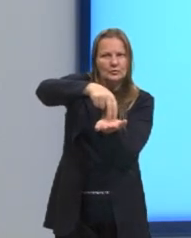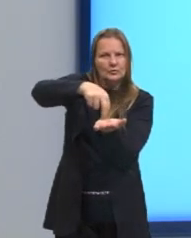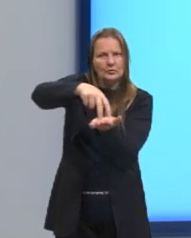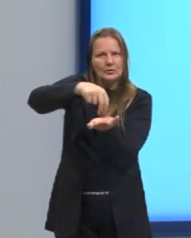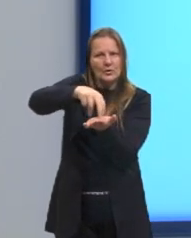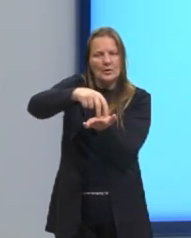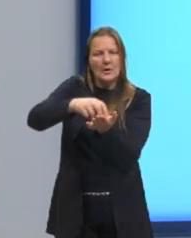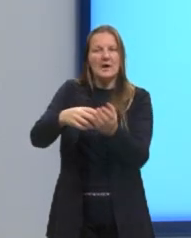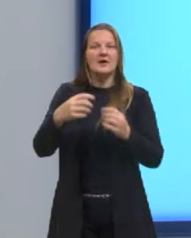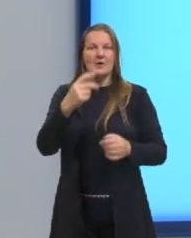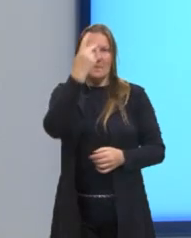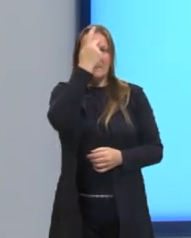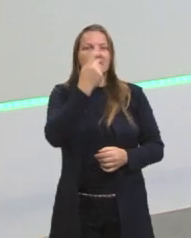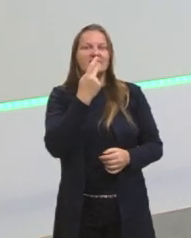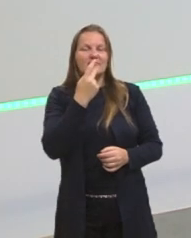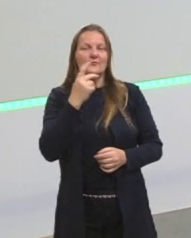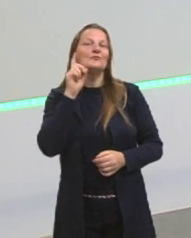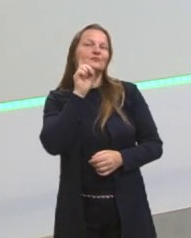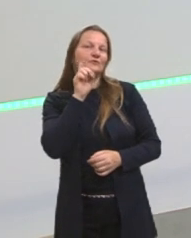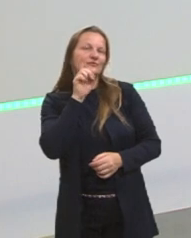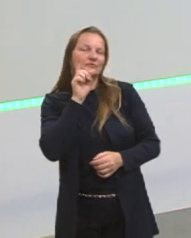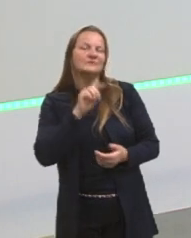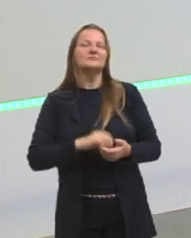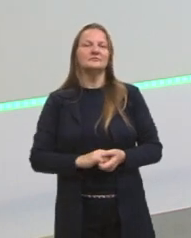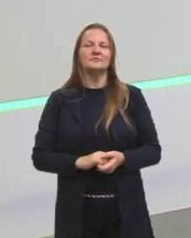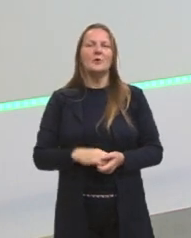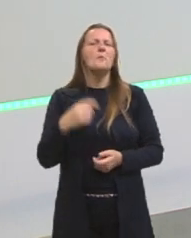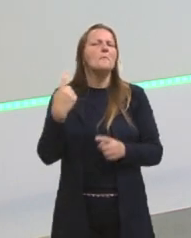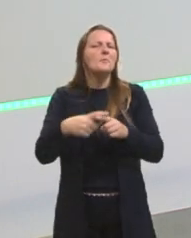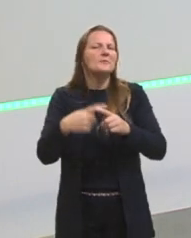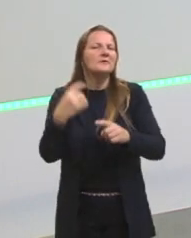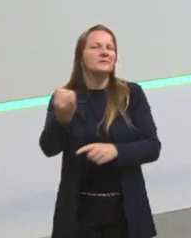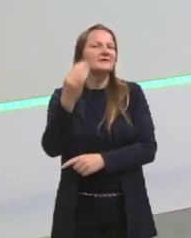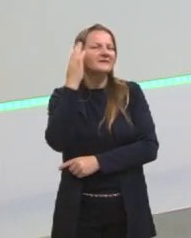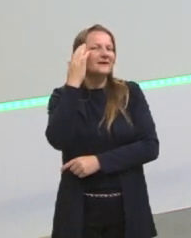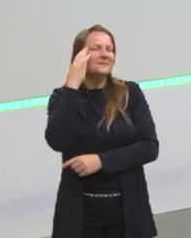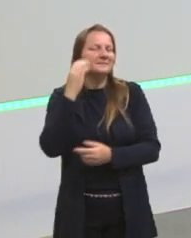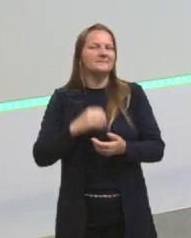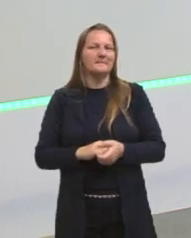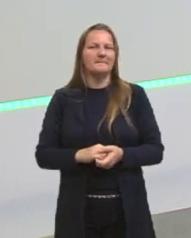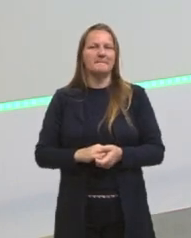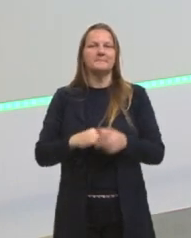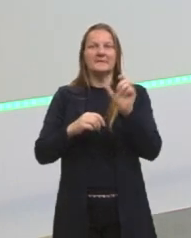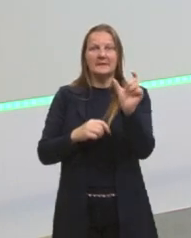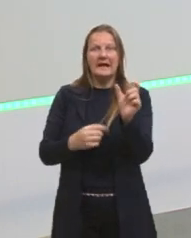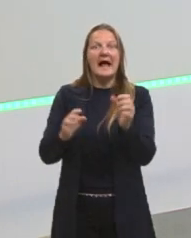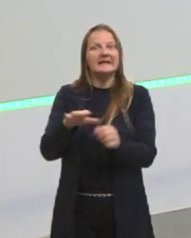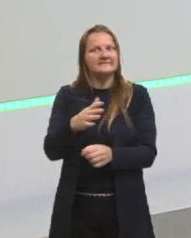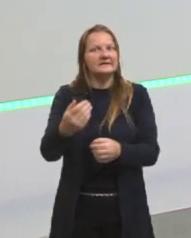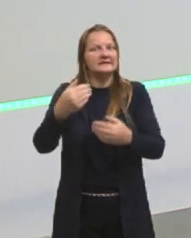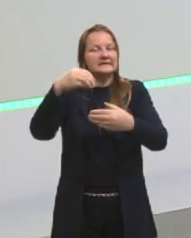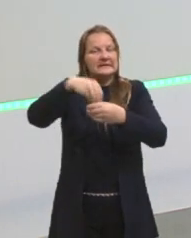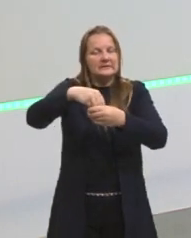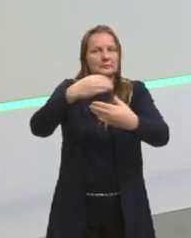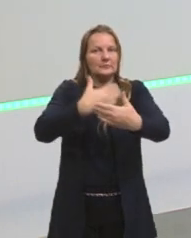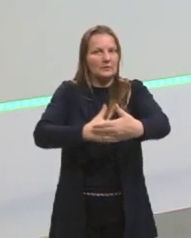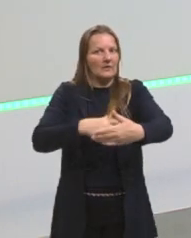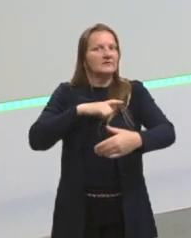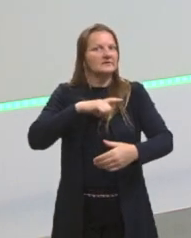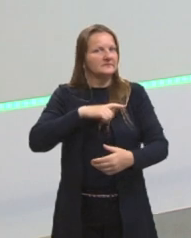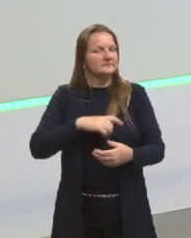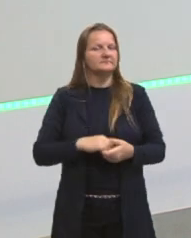soubermos, vocês vão entender daqui a pouquinho por que vocês precisam saber disso aqui. Por que vocês precisam saber de onde vieram essas palavras?